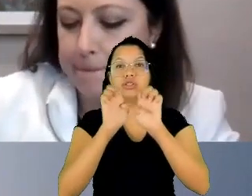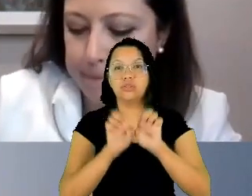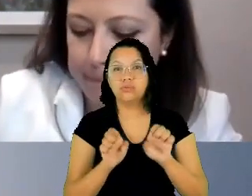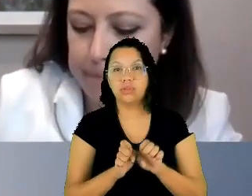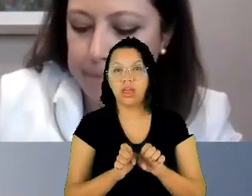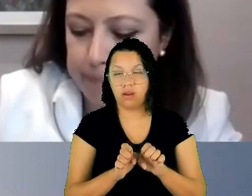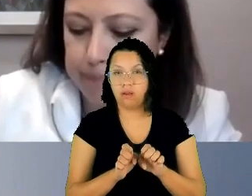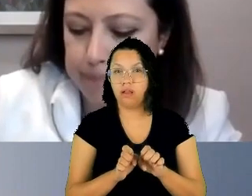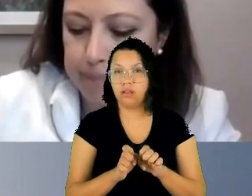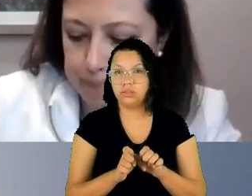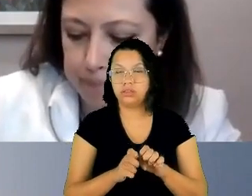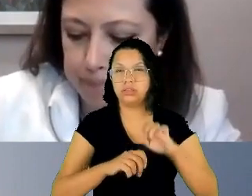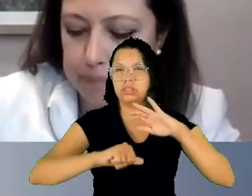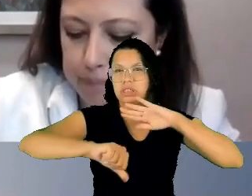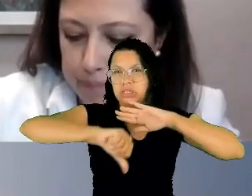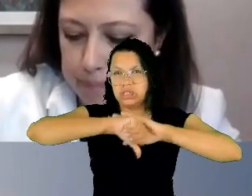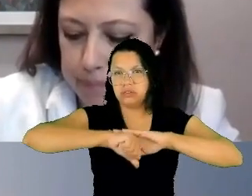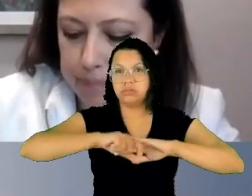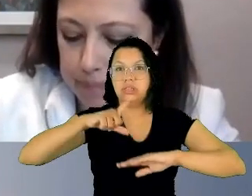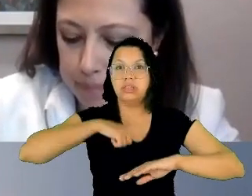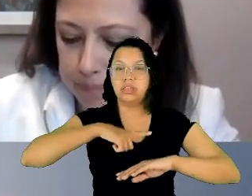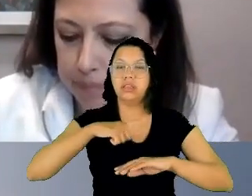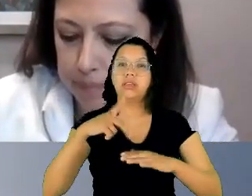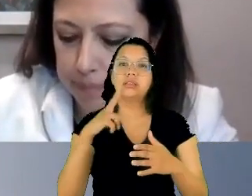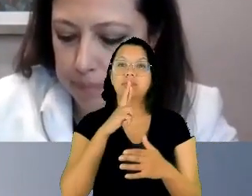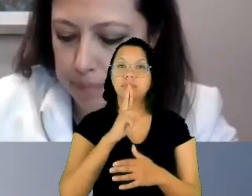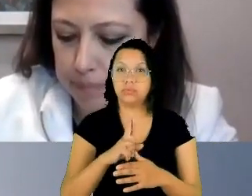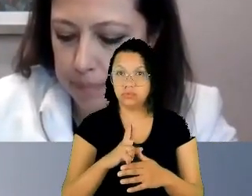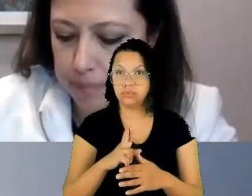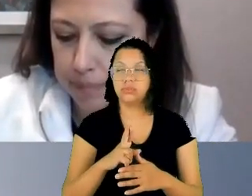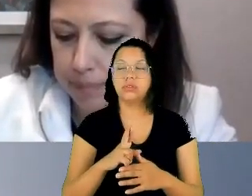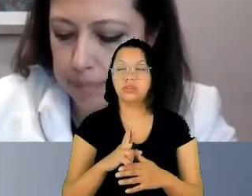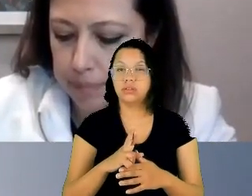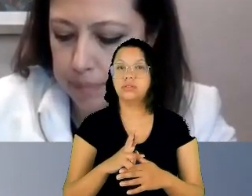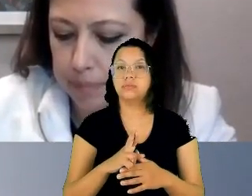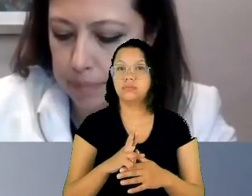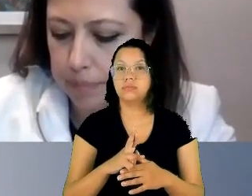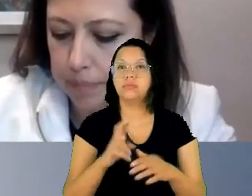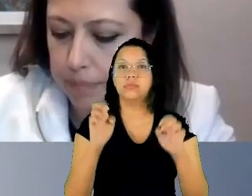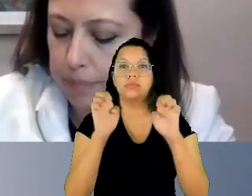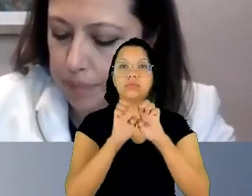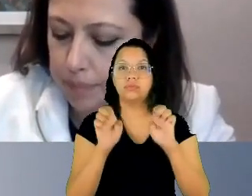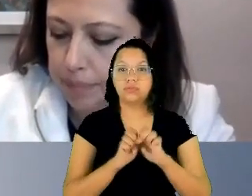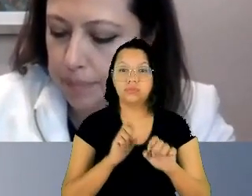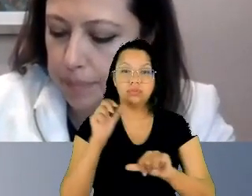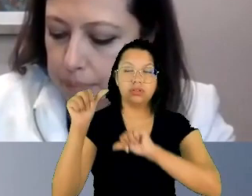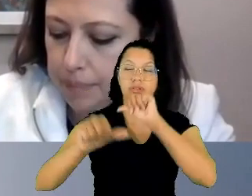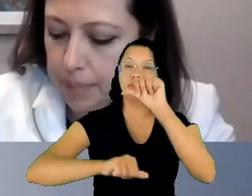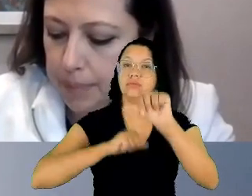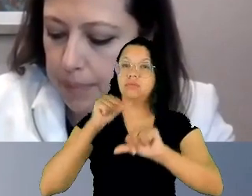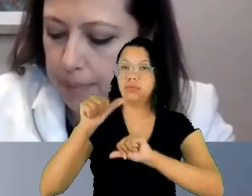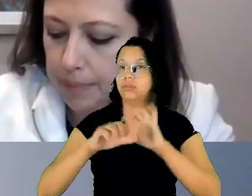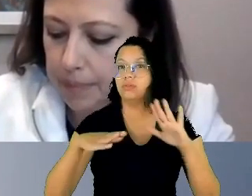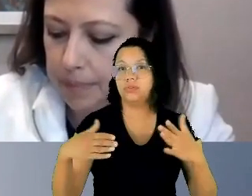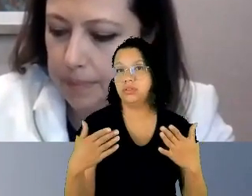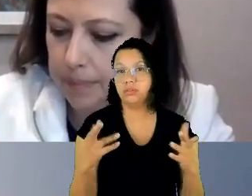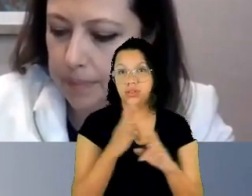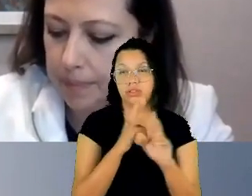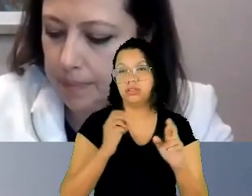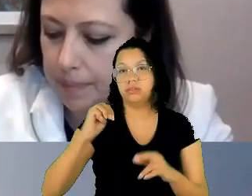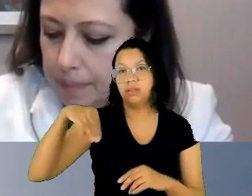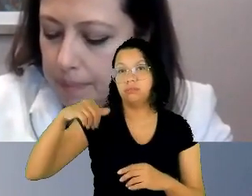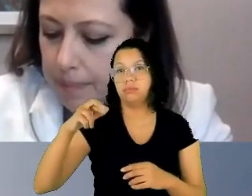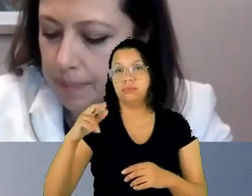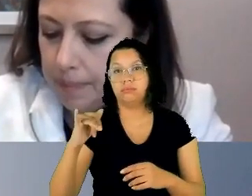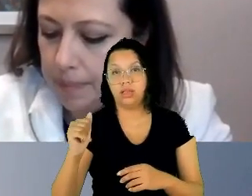temos que incidir com o mandato transformador nessas causas. Então, o caso Maré da Penha e a petição que nós escrevemos era nessa linha, a cada 100